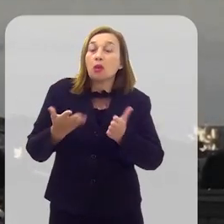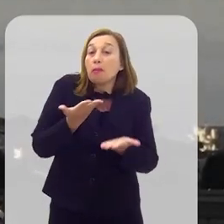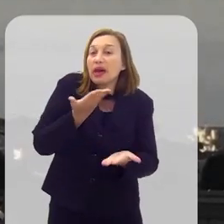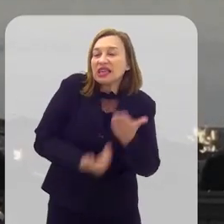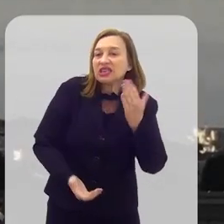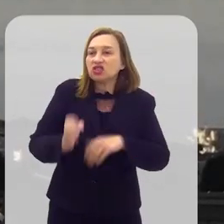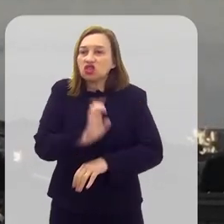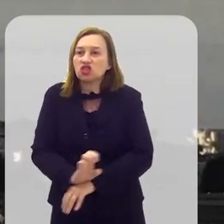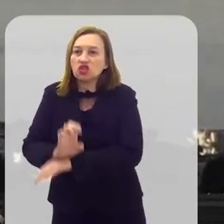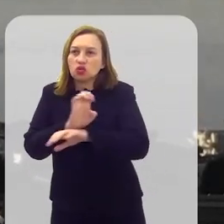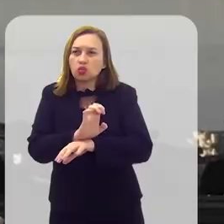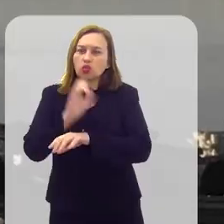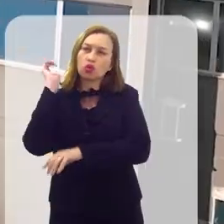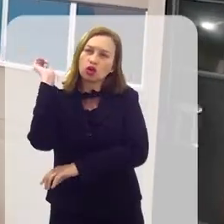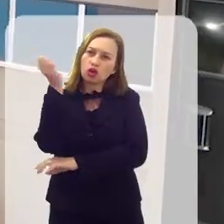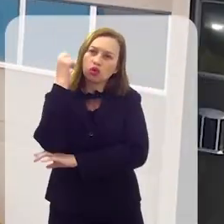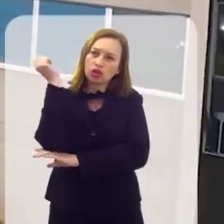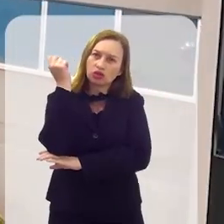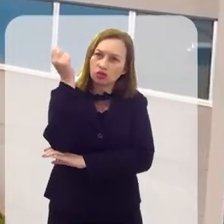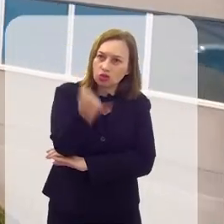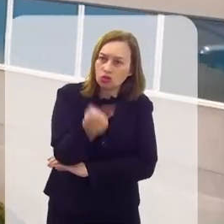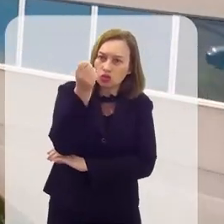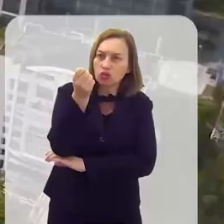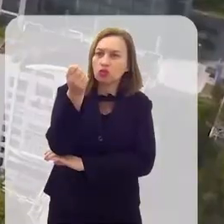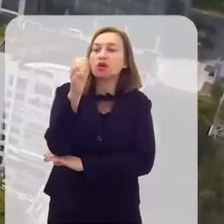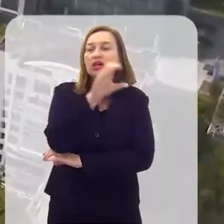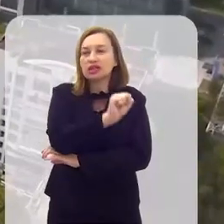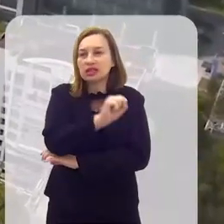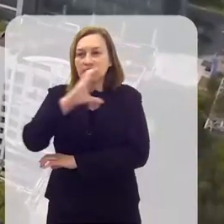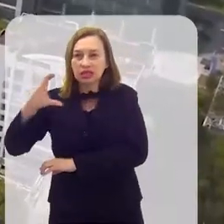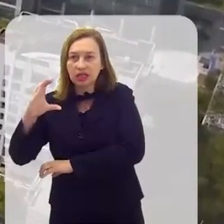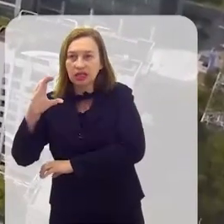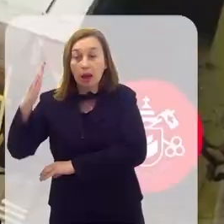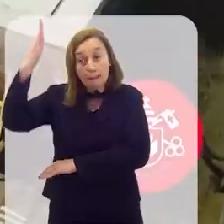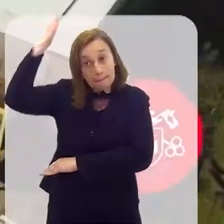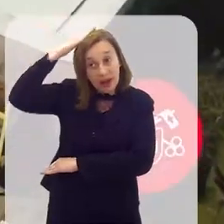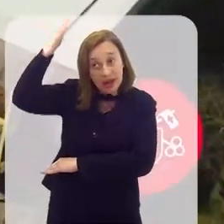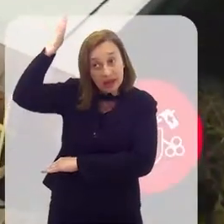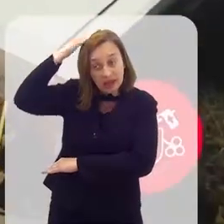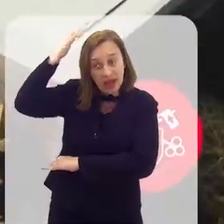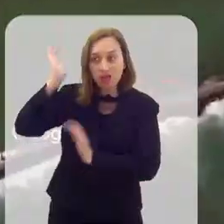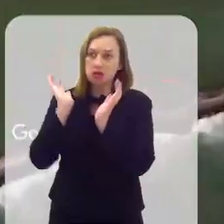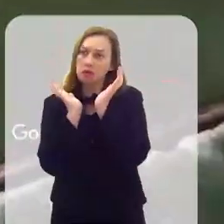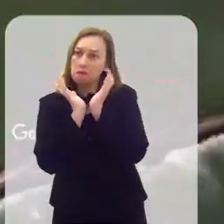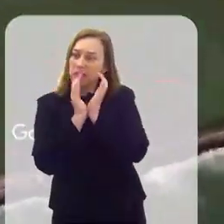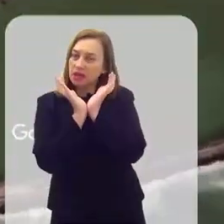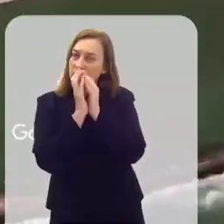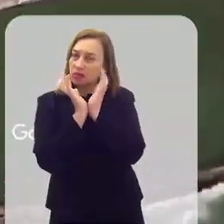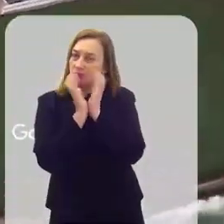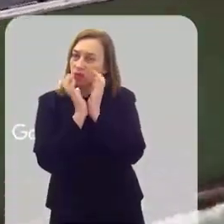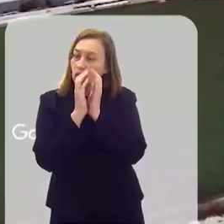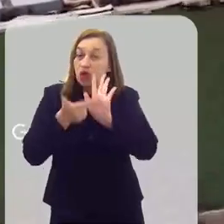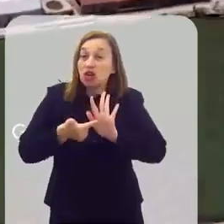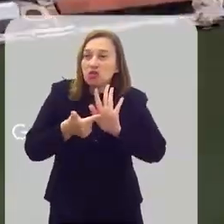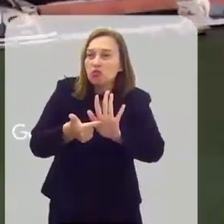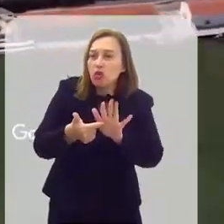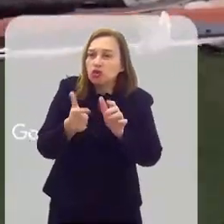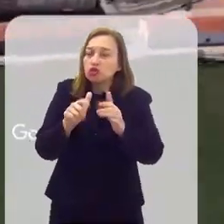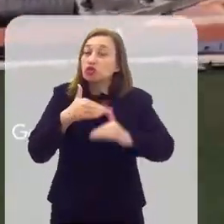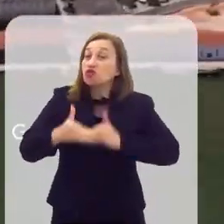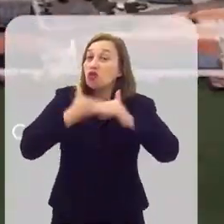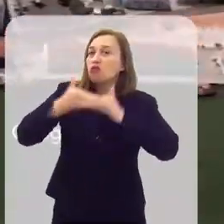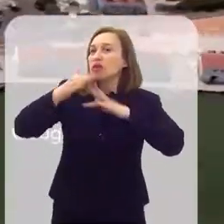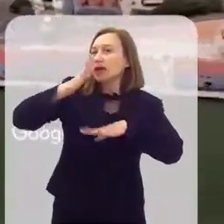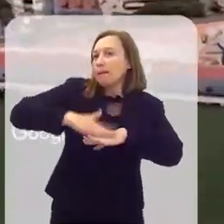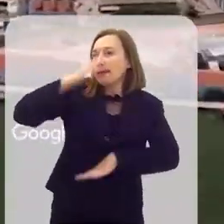estamos atrás de estados como Rio Grande do Sul, Santa Catarina, Paraná e Pernambuco, que apresentam